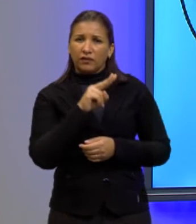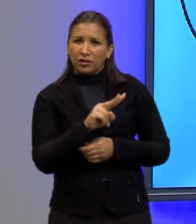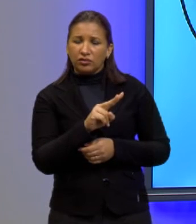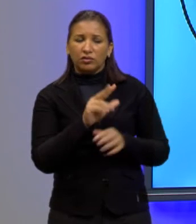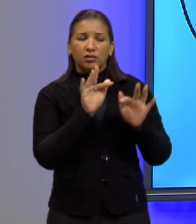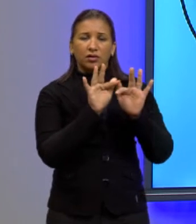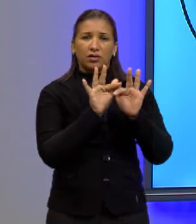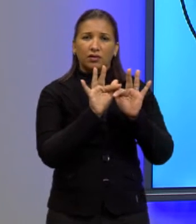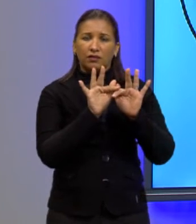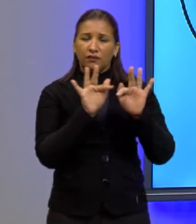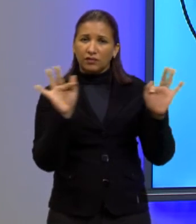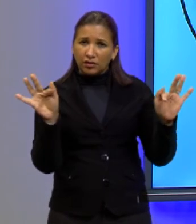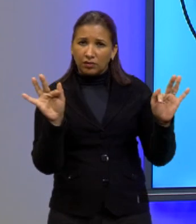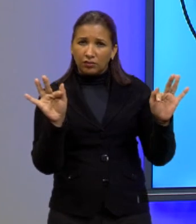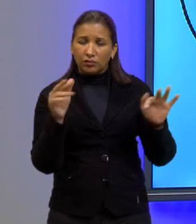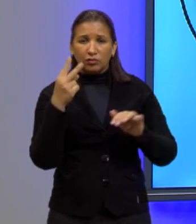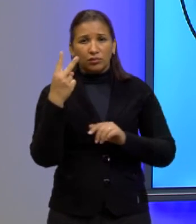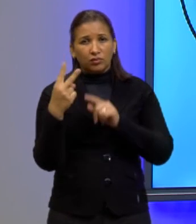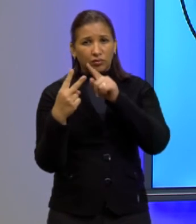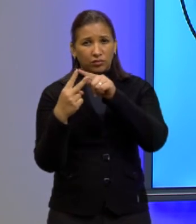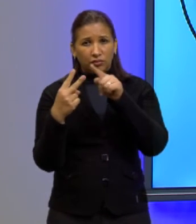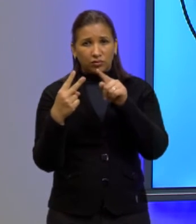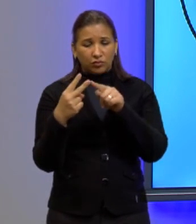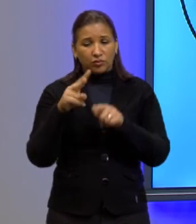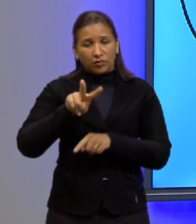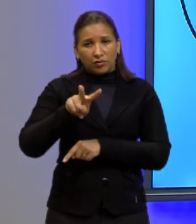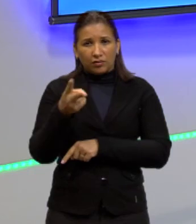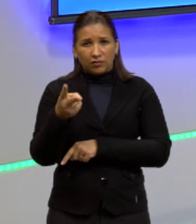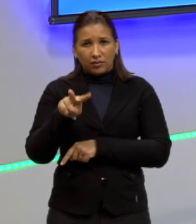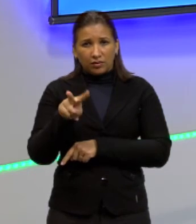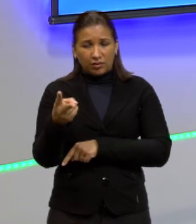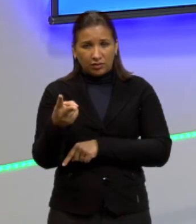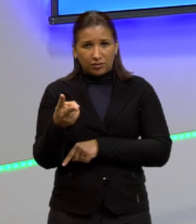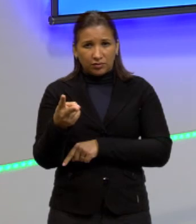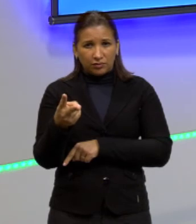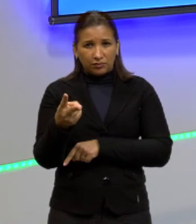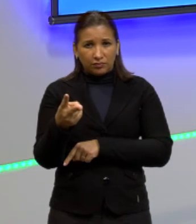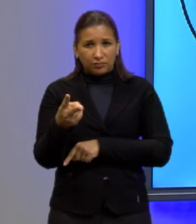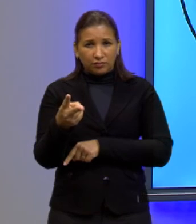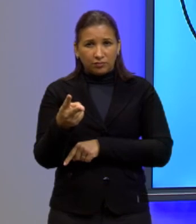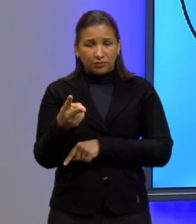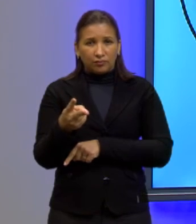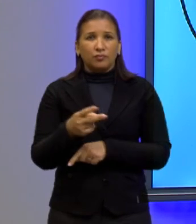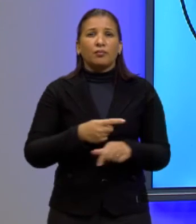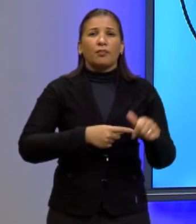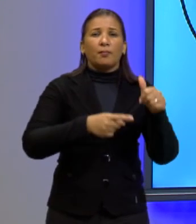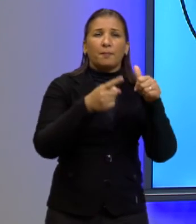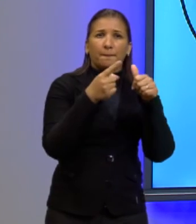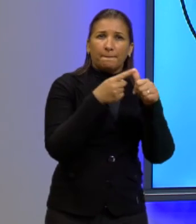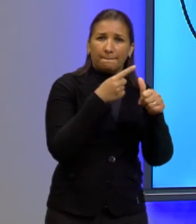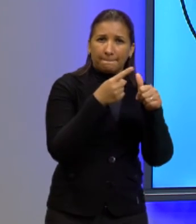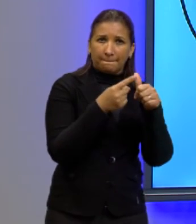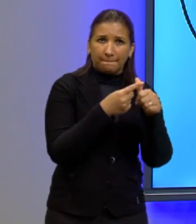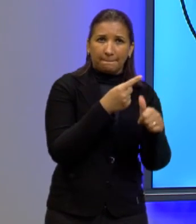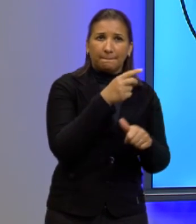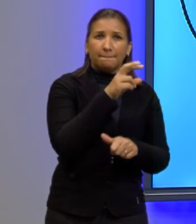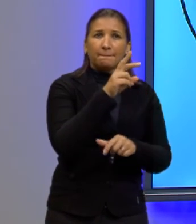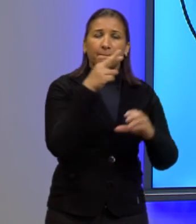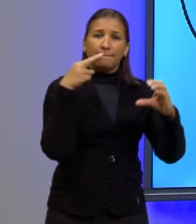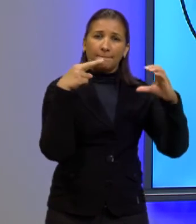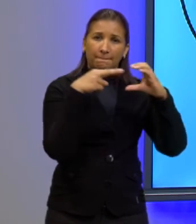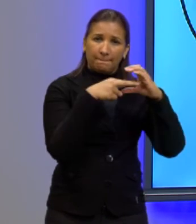função duas variáveis eu vou deixar na função a variável do raio